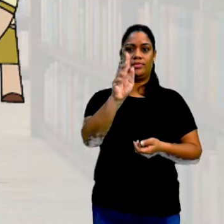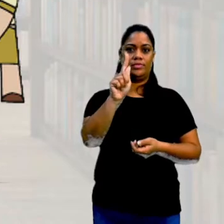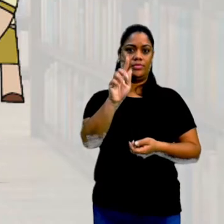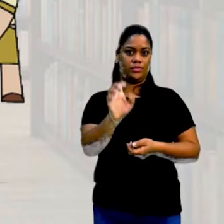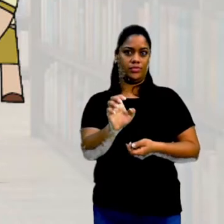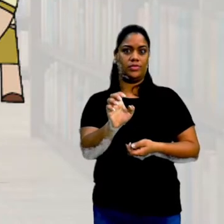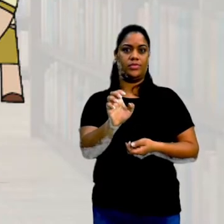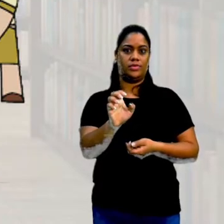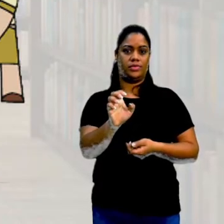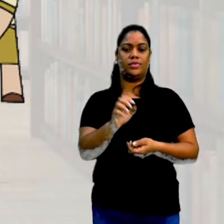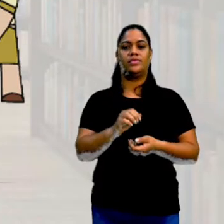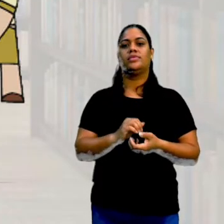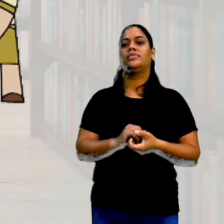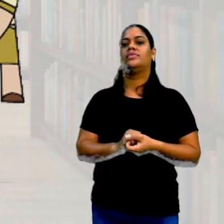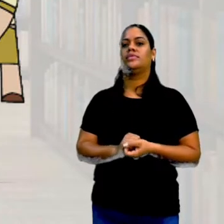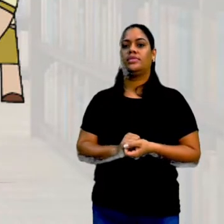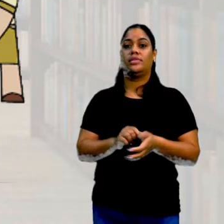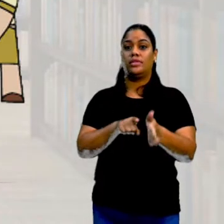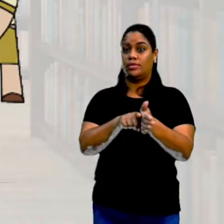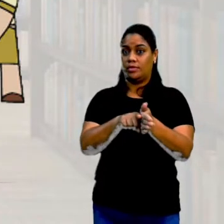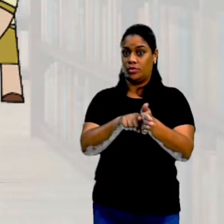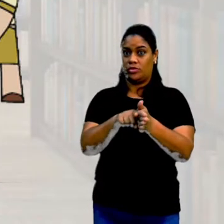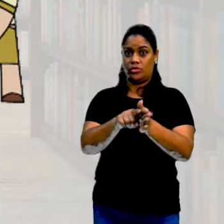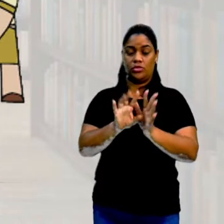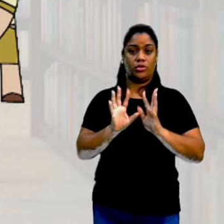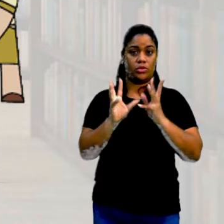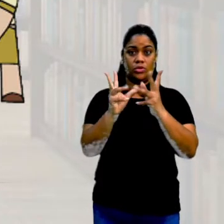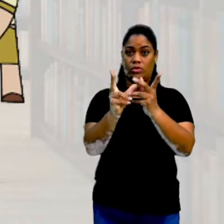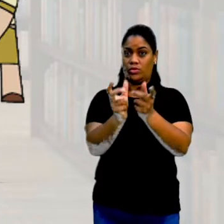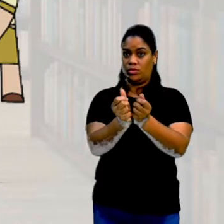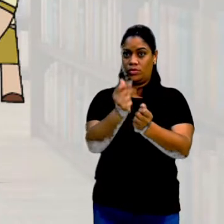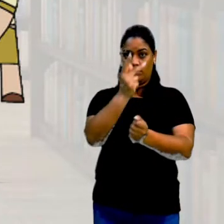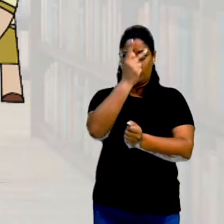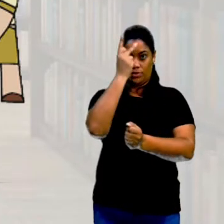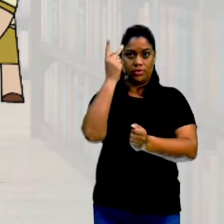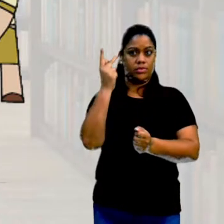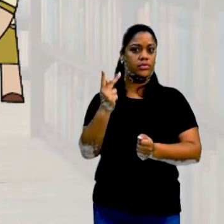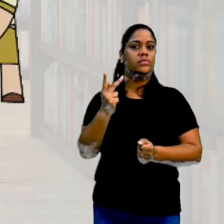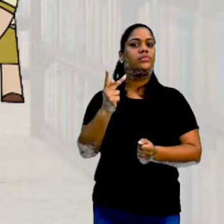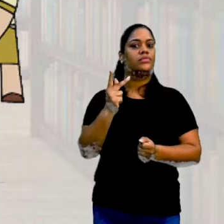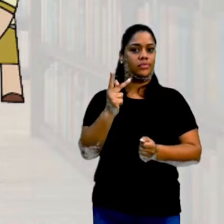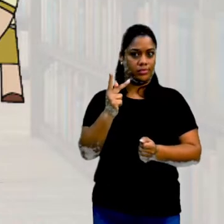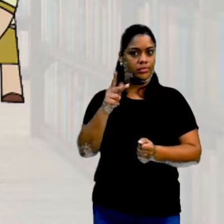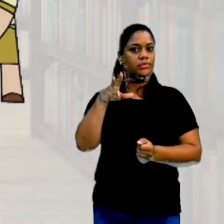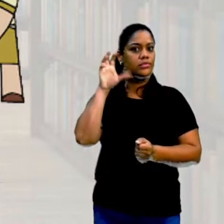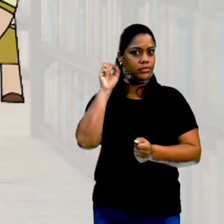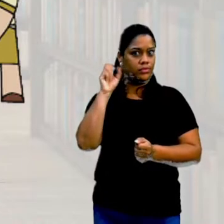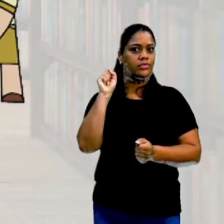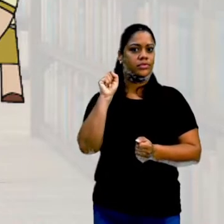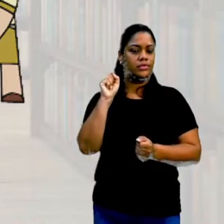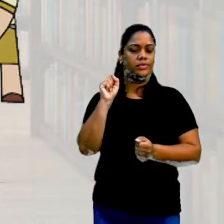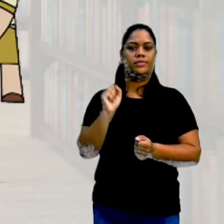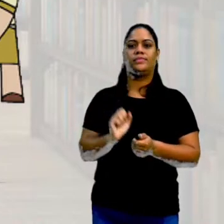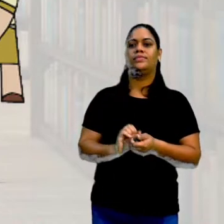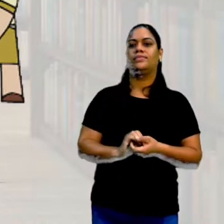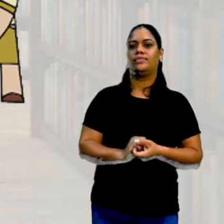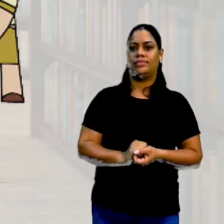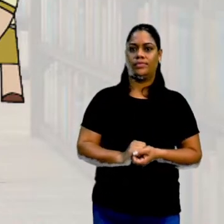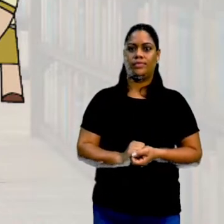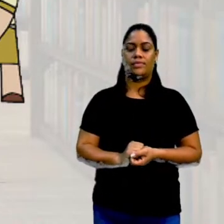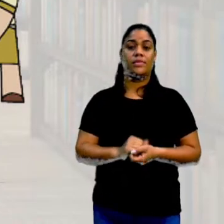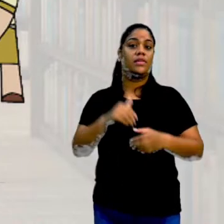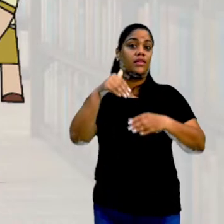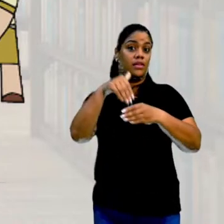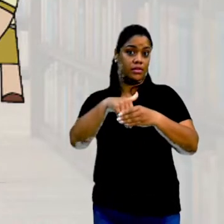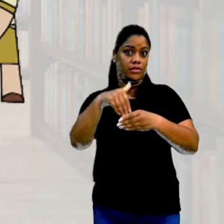exemplo, é uma pesquisa censitária. Todas as pessoas, elas são ouvidas. Numa pesquisa de intenção